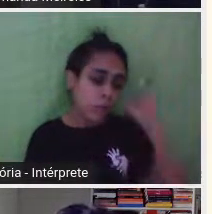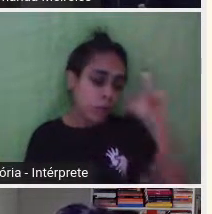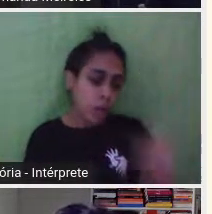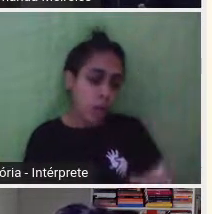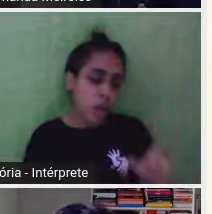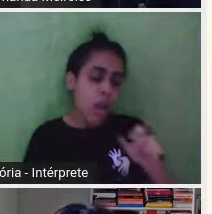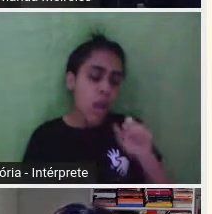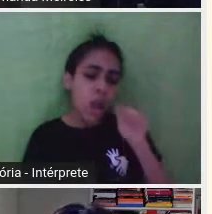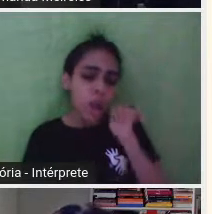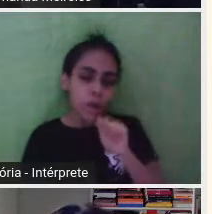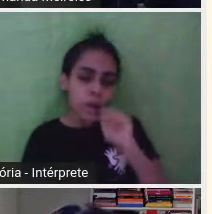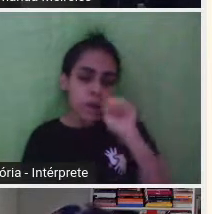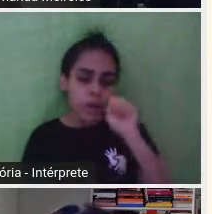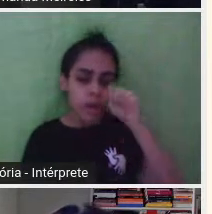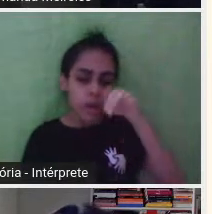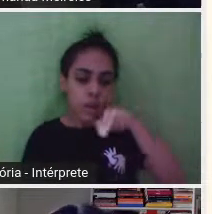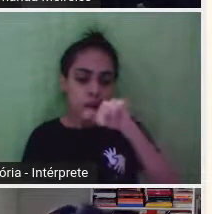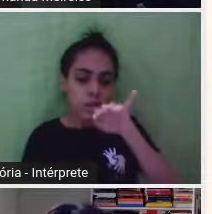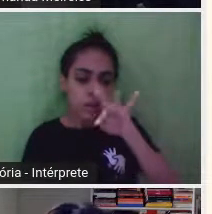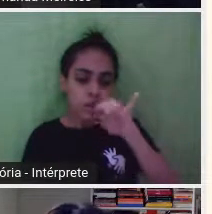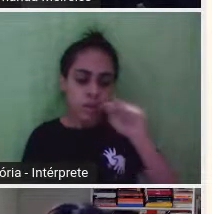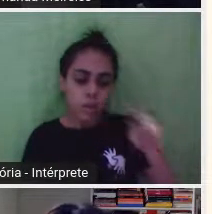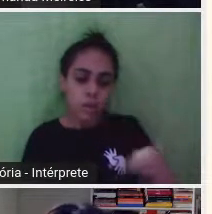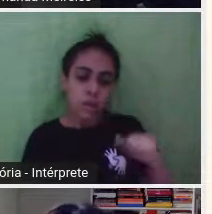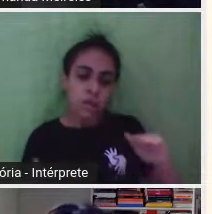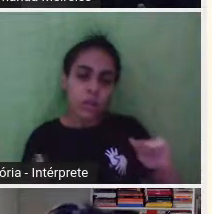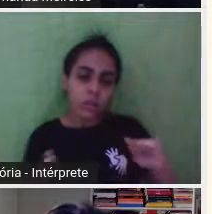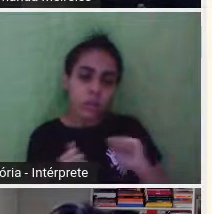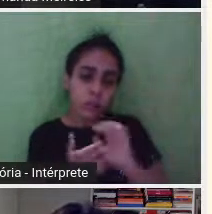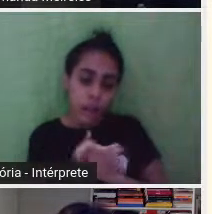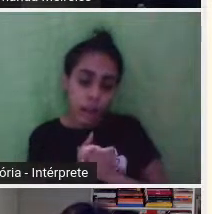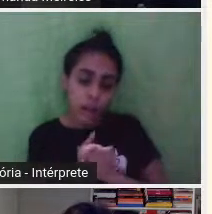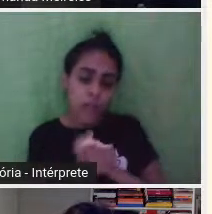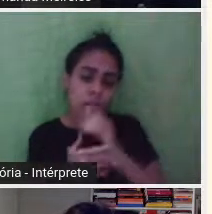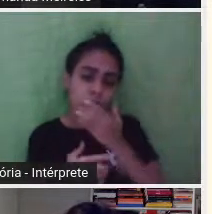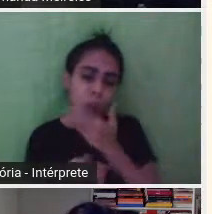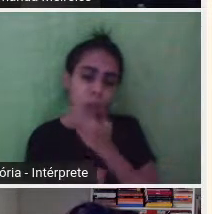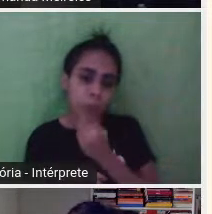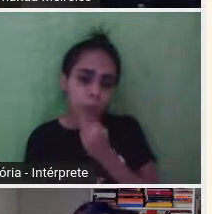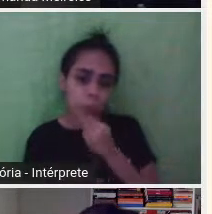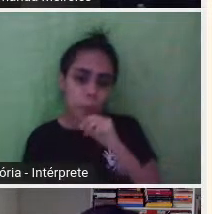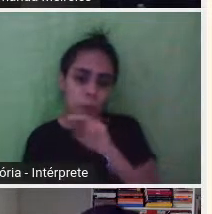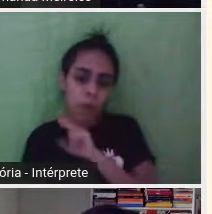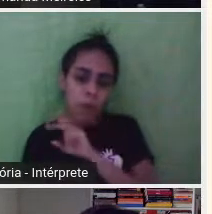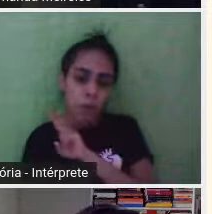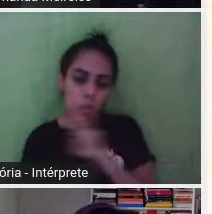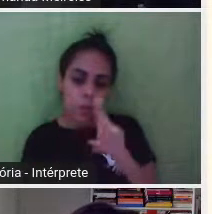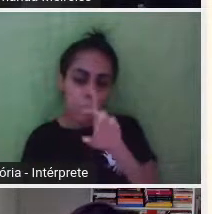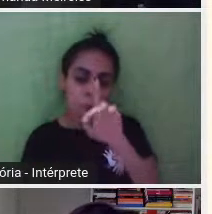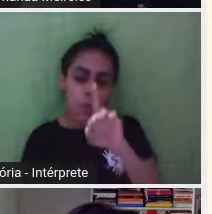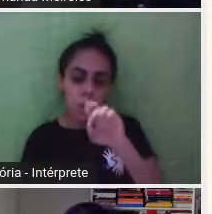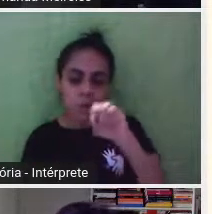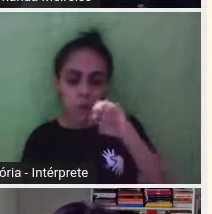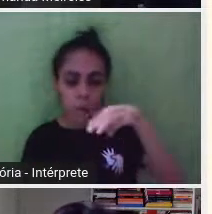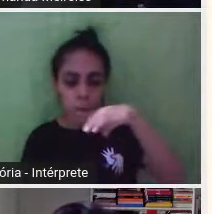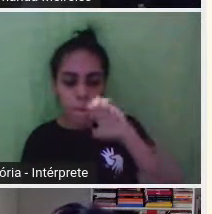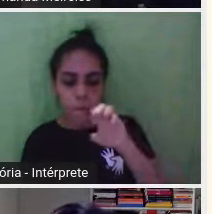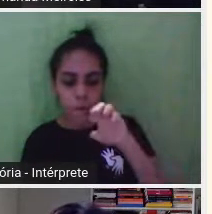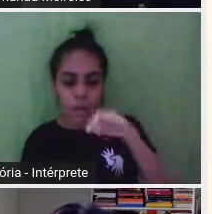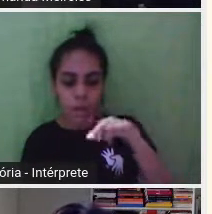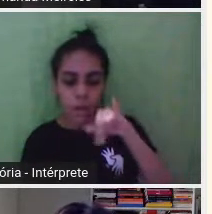né, com o Domenico Starnoni, o Domenico Starnoni é um escritor italiano também, de origem